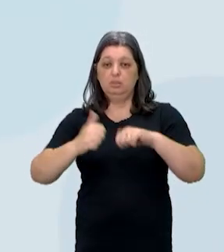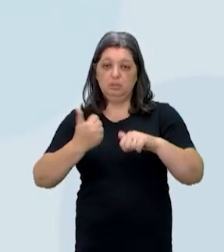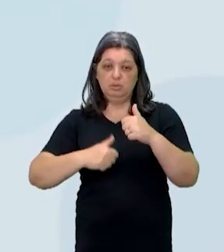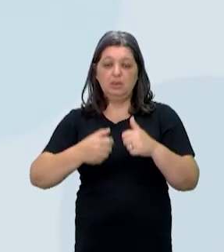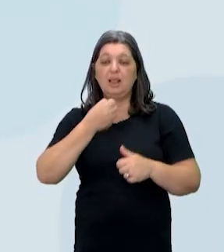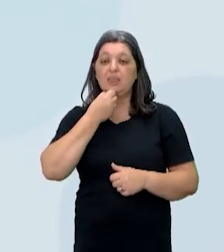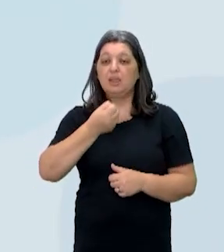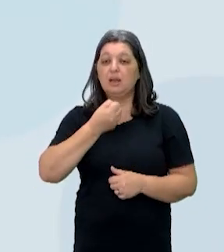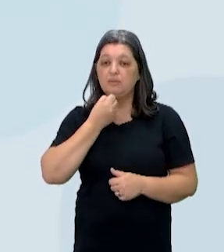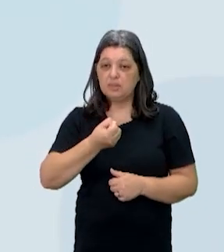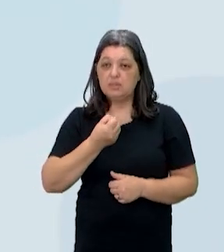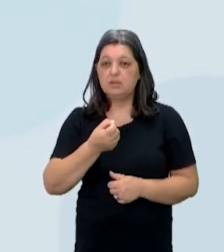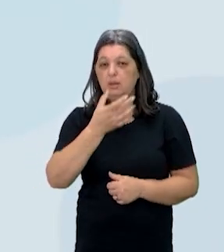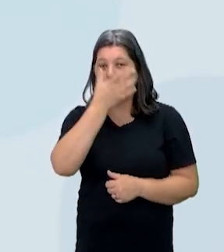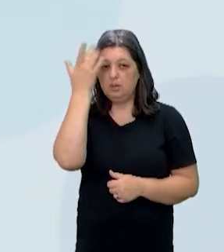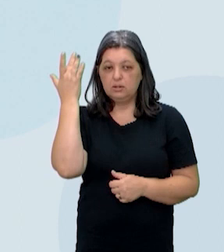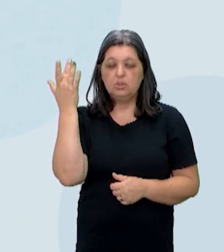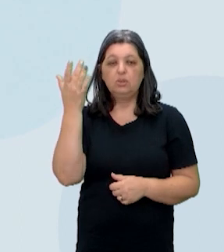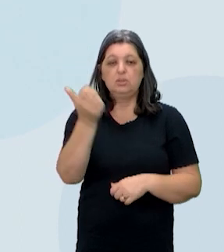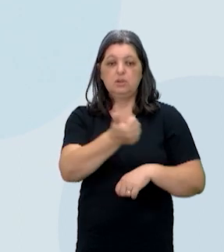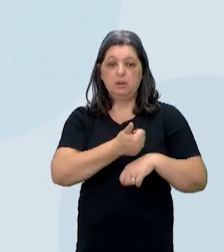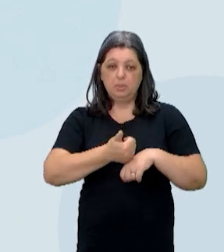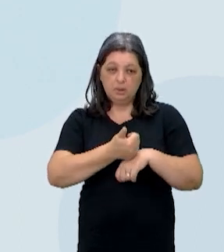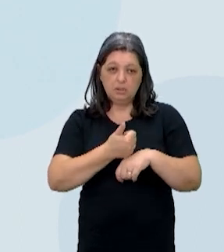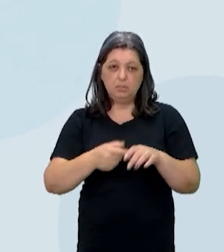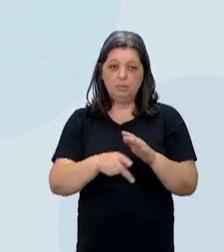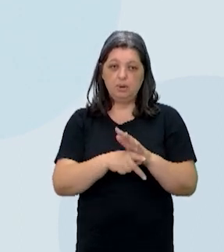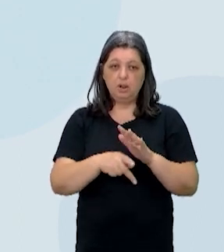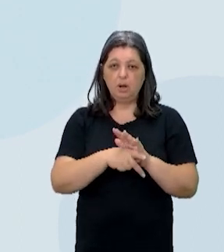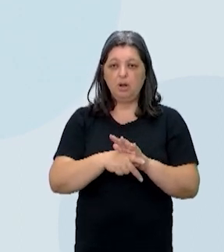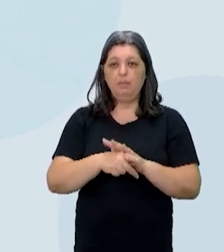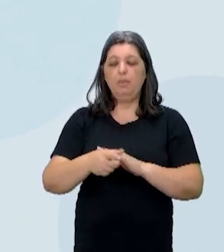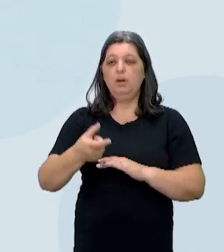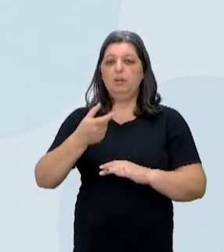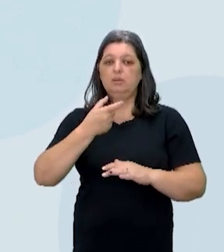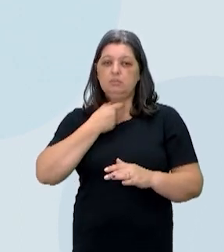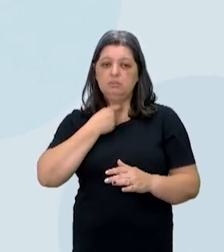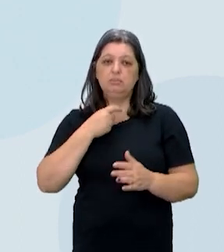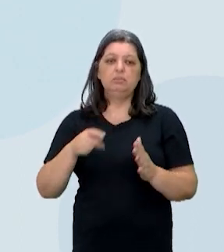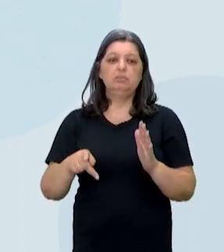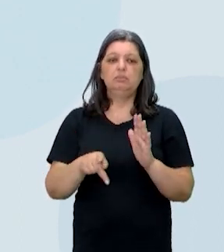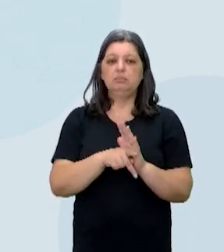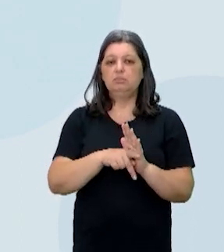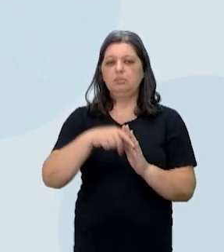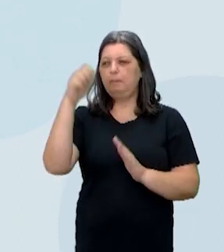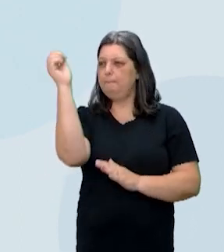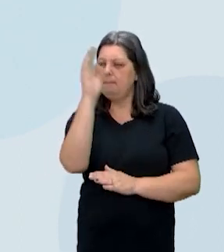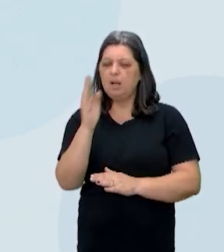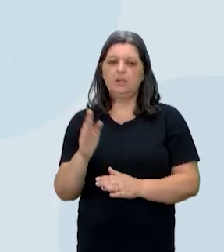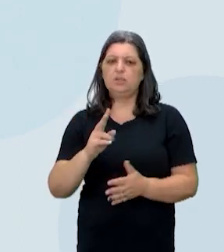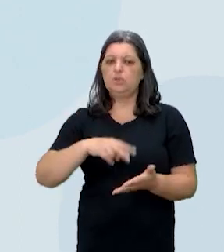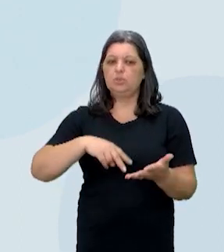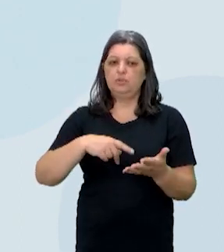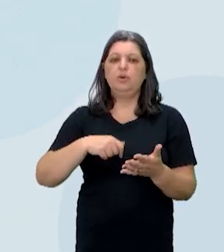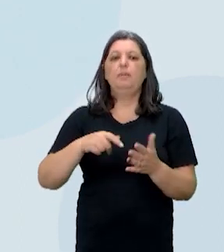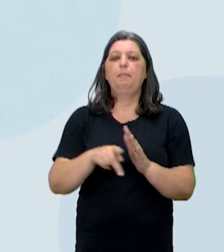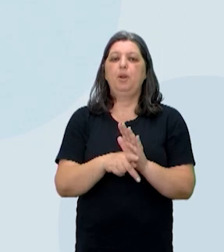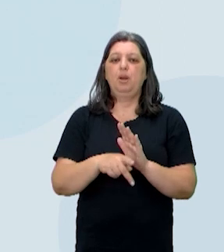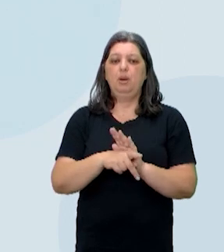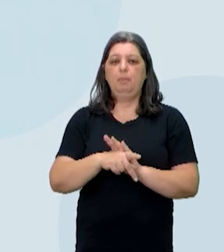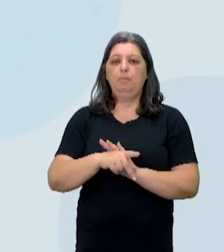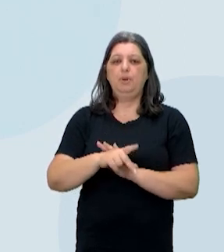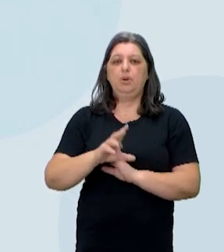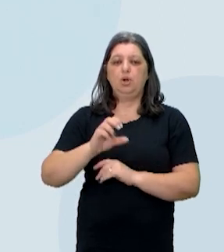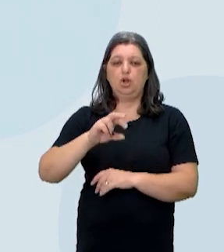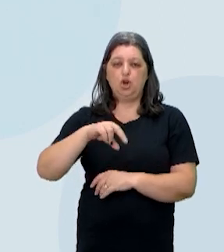entrevista. Para especialistas, crise do livro é crônica. De onde é essa entrevista? Do Jornal da USP.